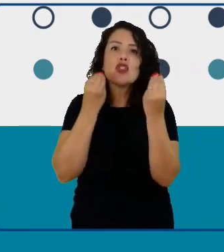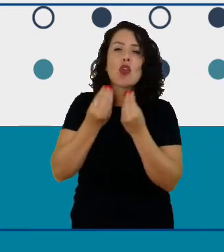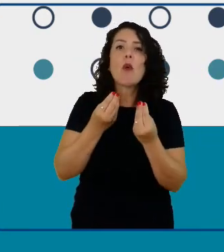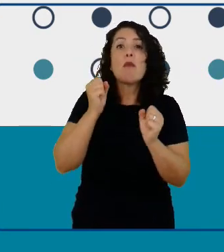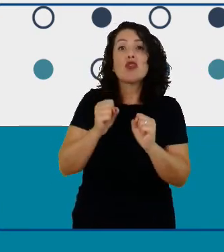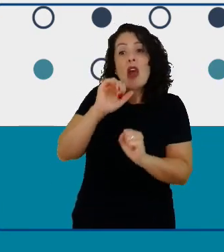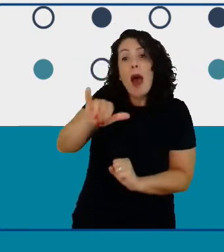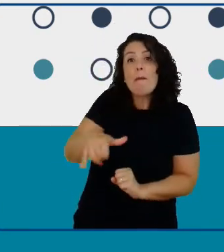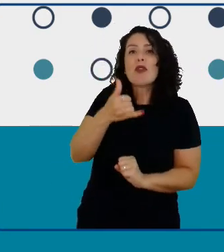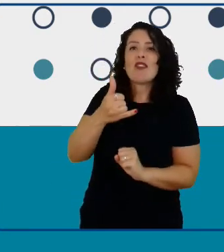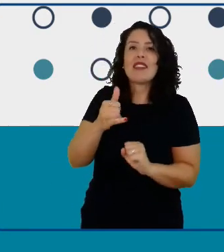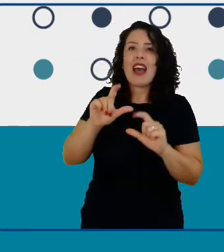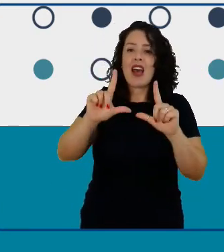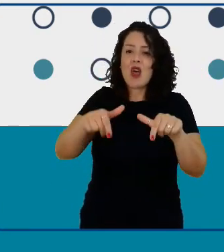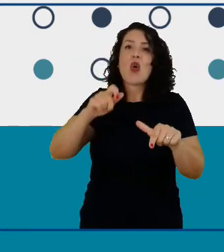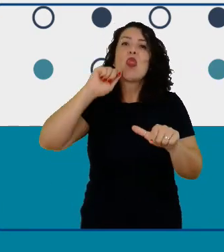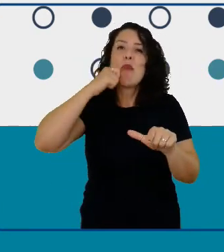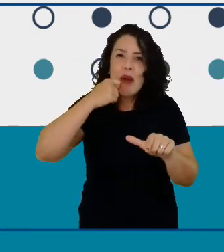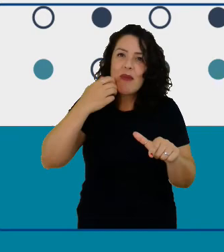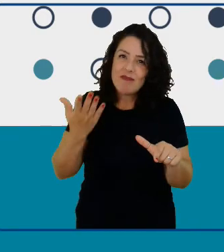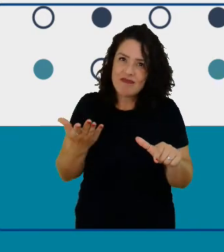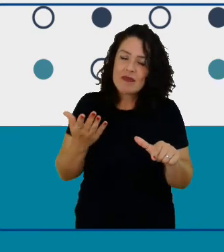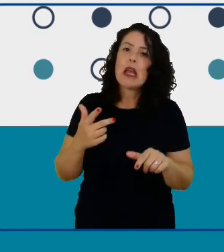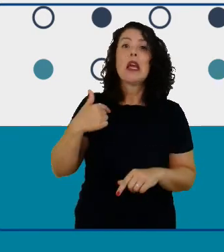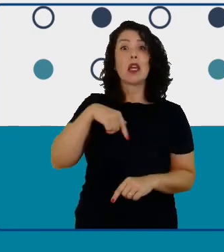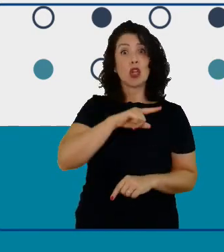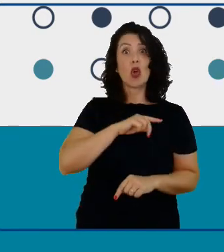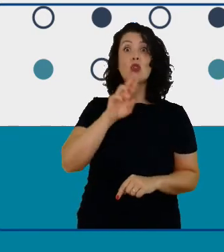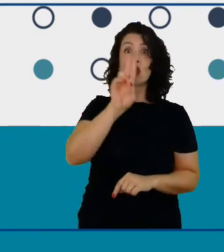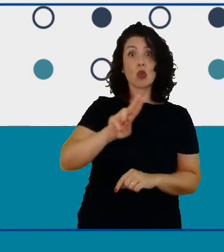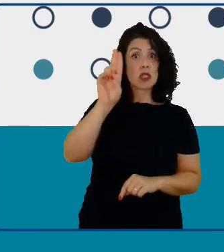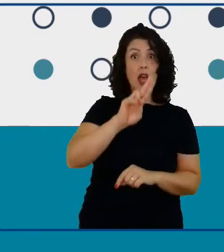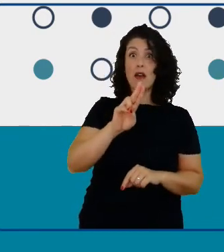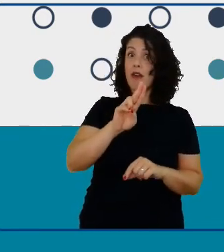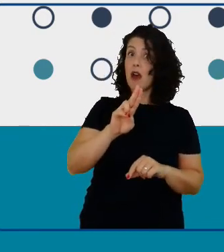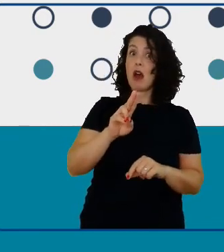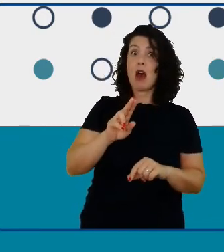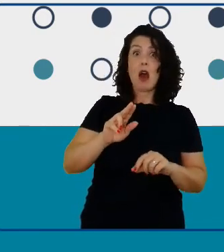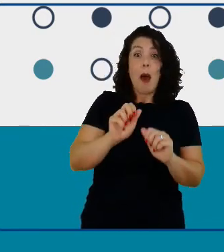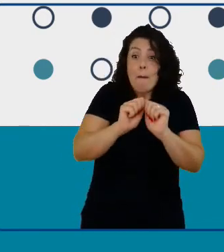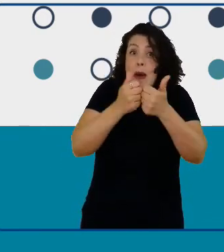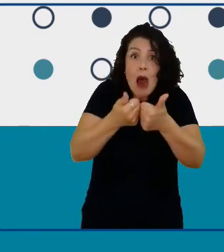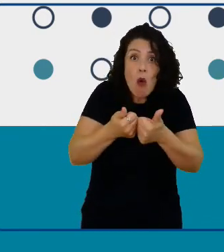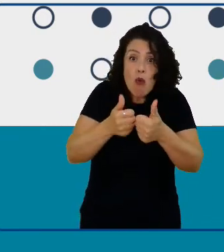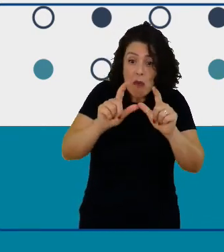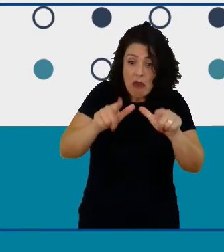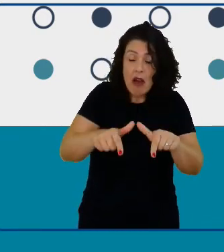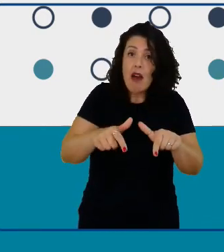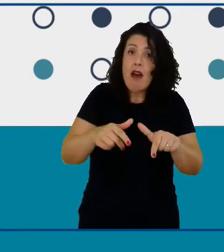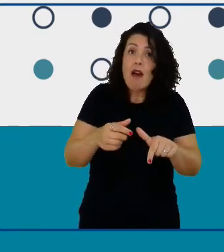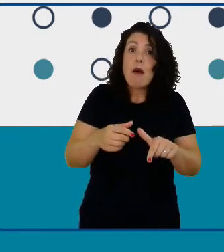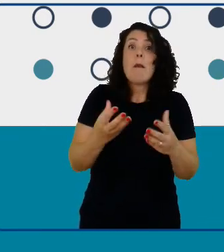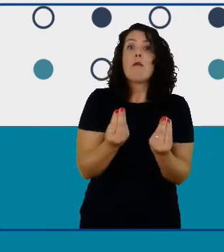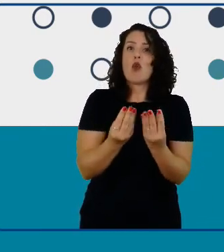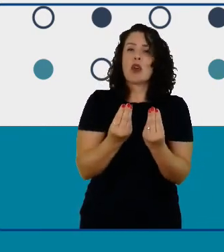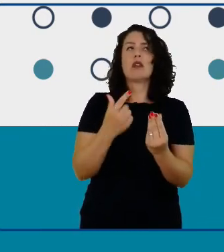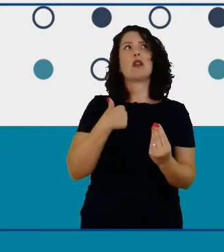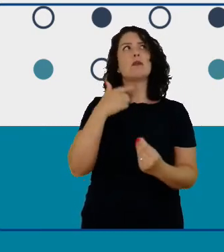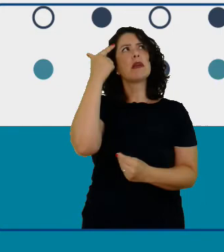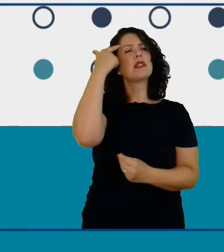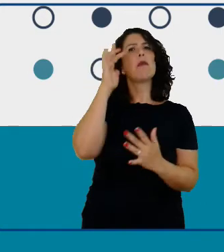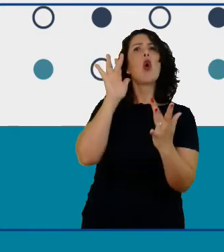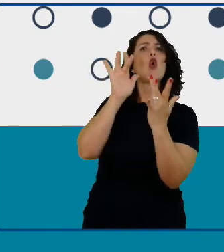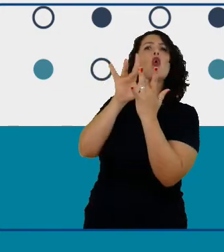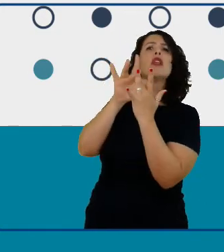começou a testar e aí a gente usava muito pão e aí vamos tentar contactar uma empresa que produza